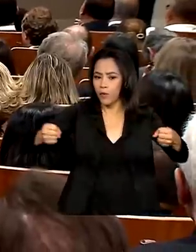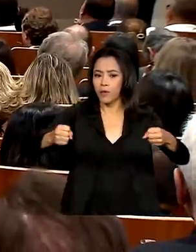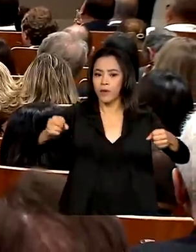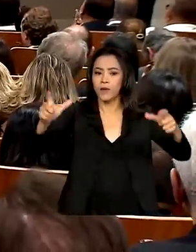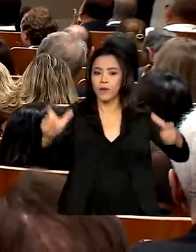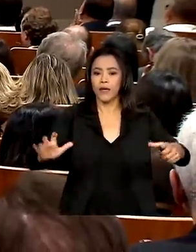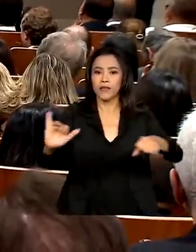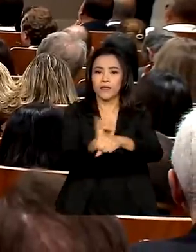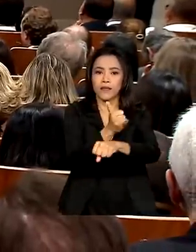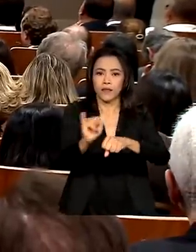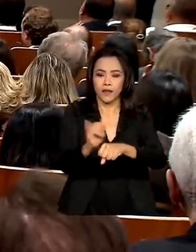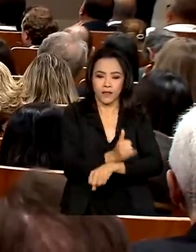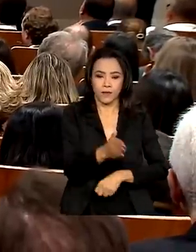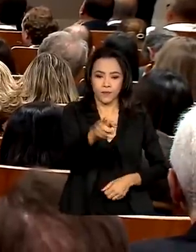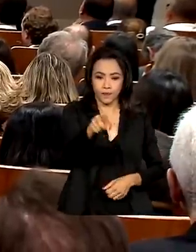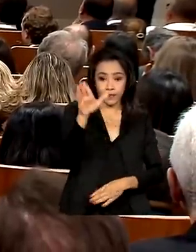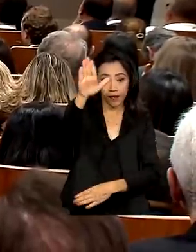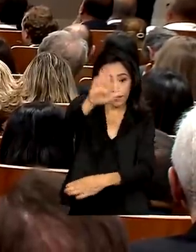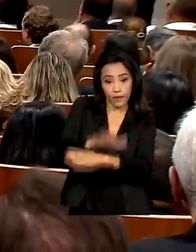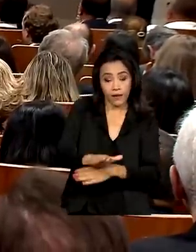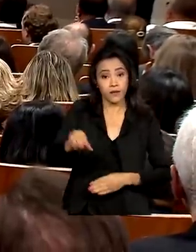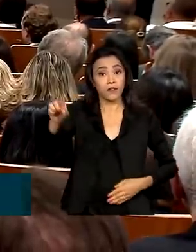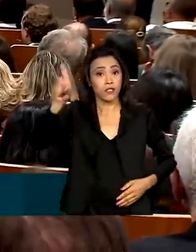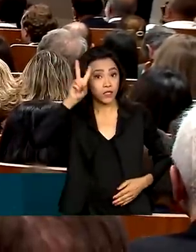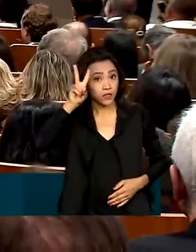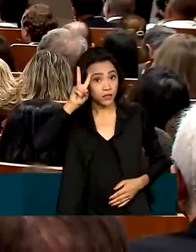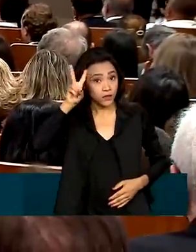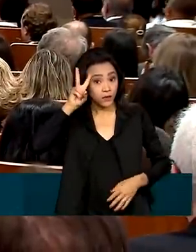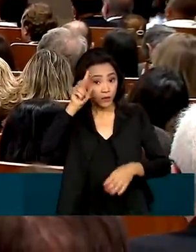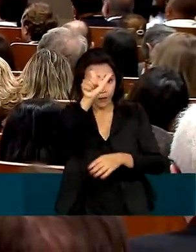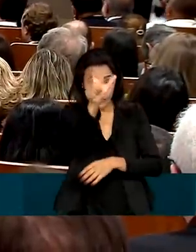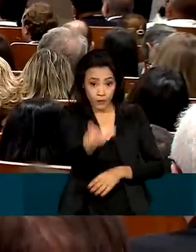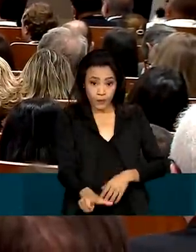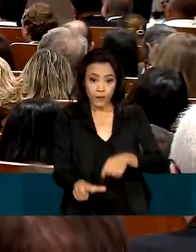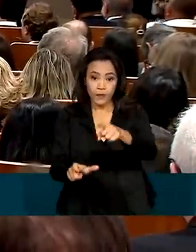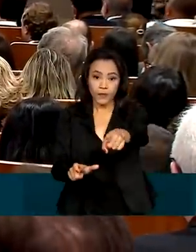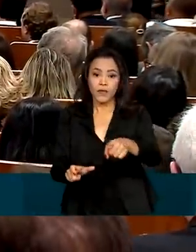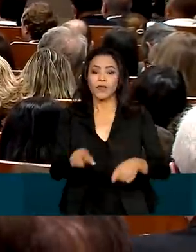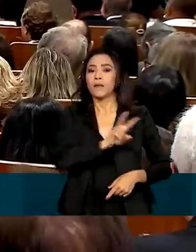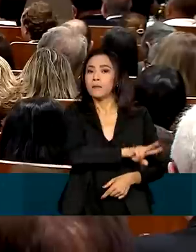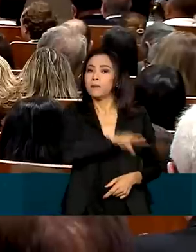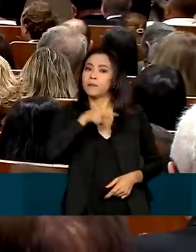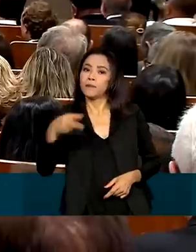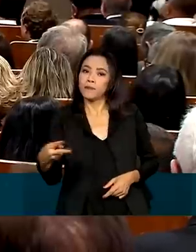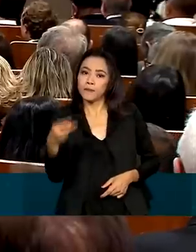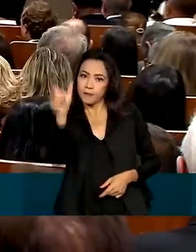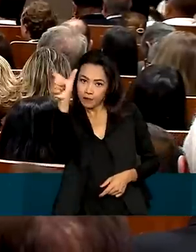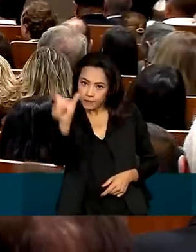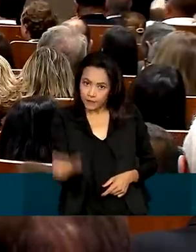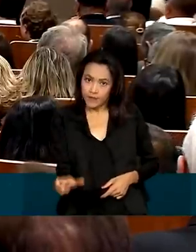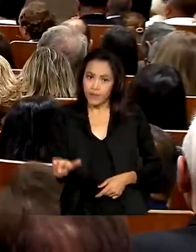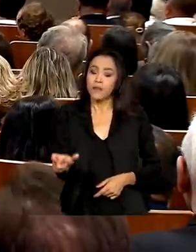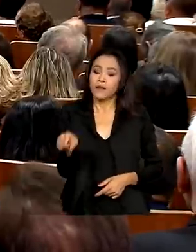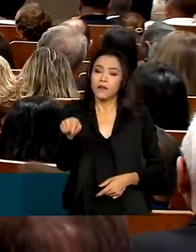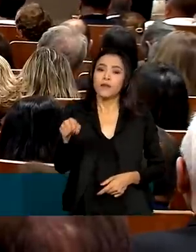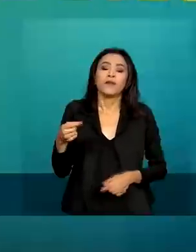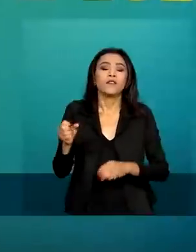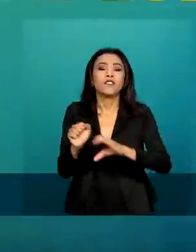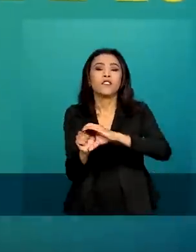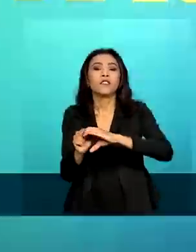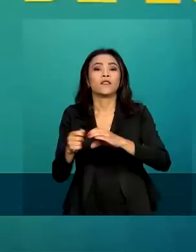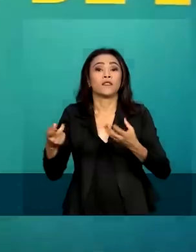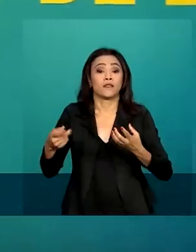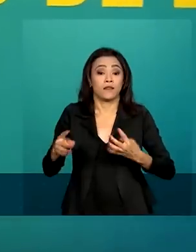Na tarde de segunda-feira, Paulo César Alvim transmitiu o cargo de ministro da Ciência, Tecnologia e Inovação